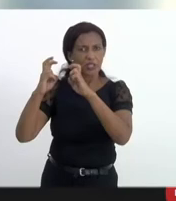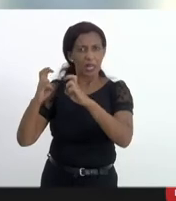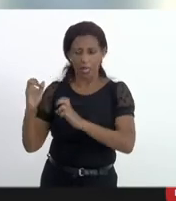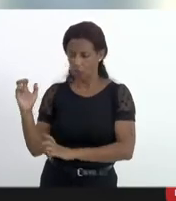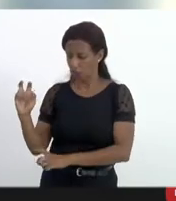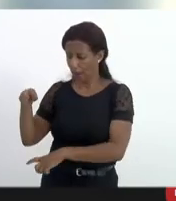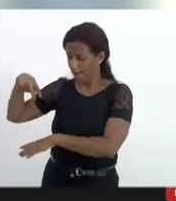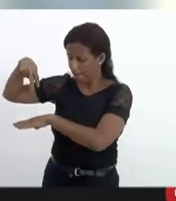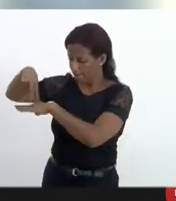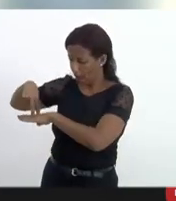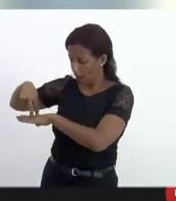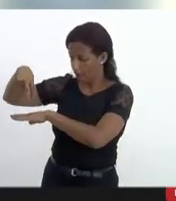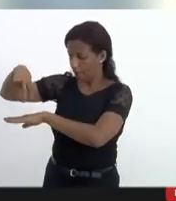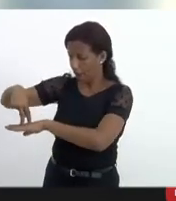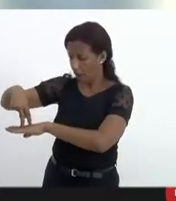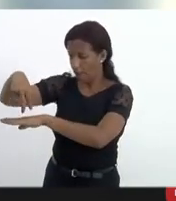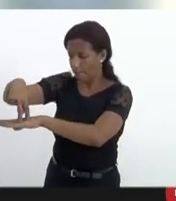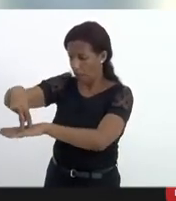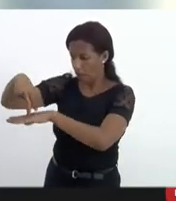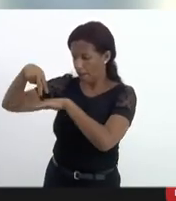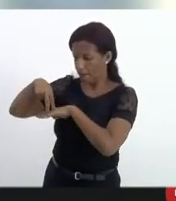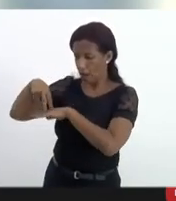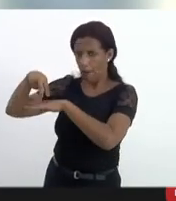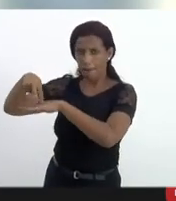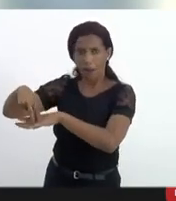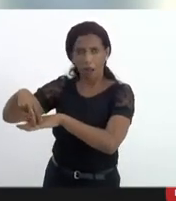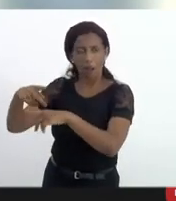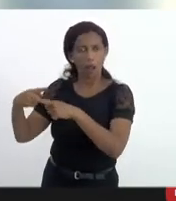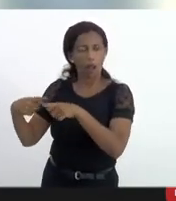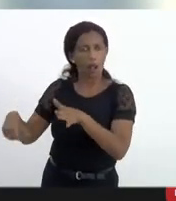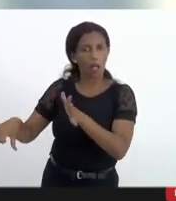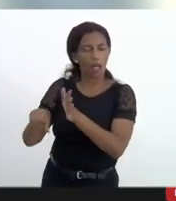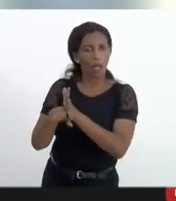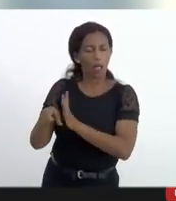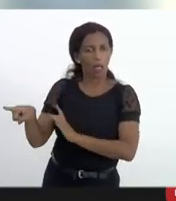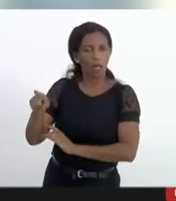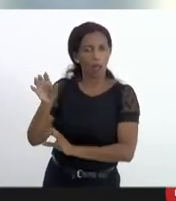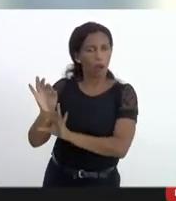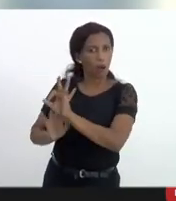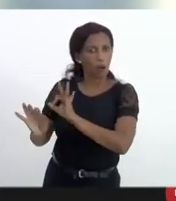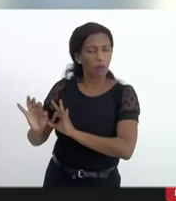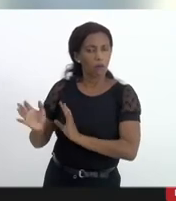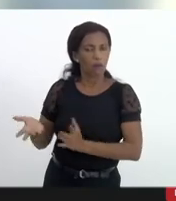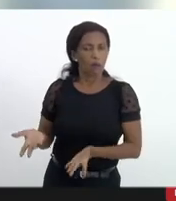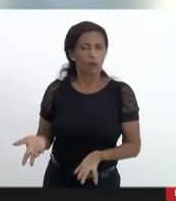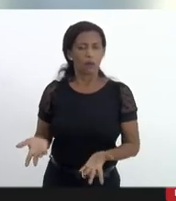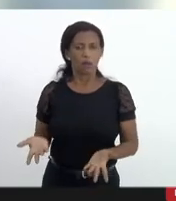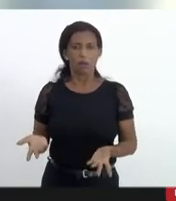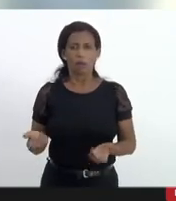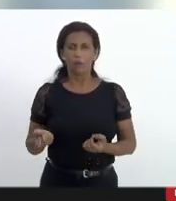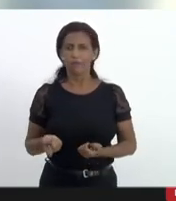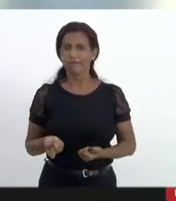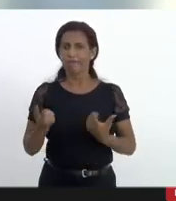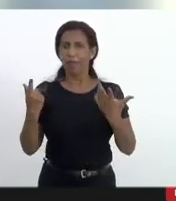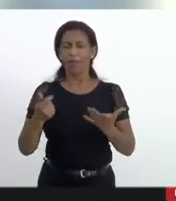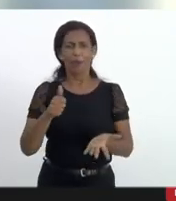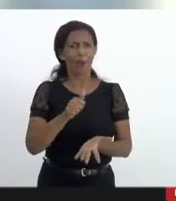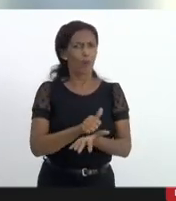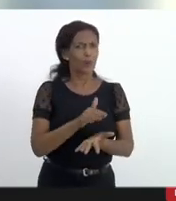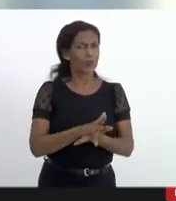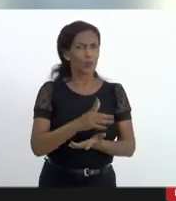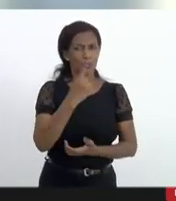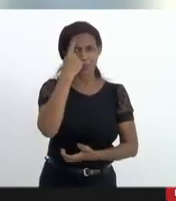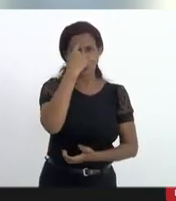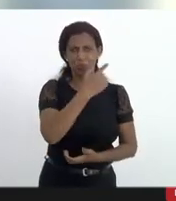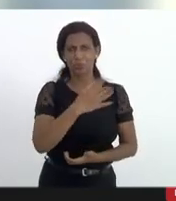chão então esse aspecto ele é explícito é uma é uma consequência direta